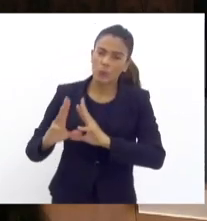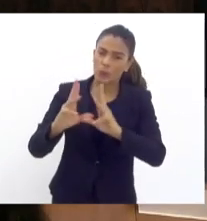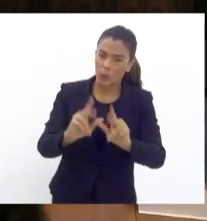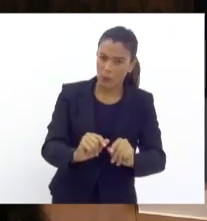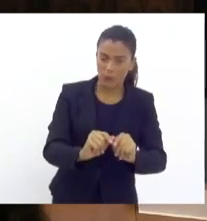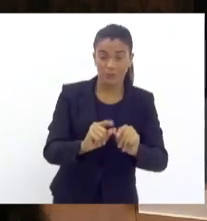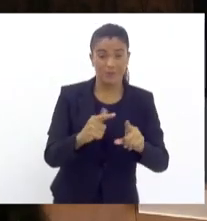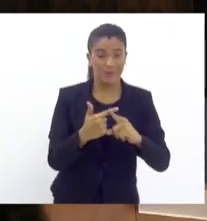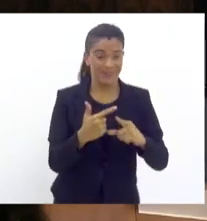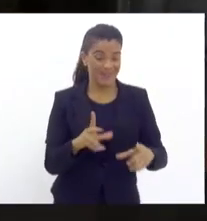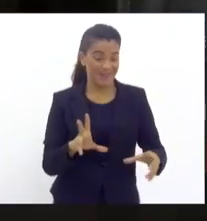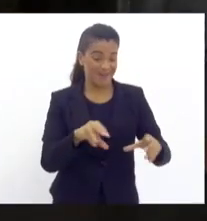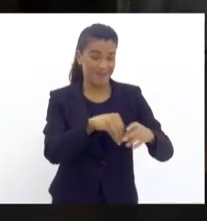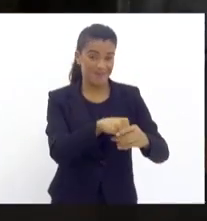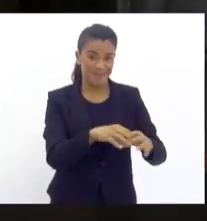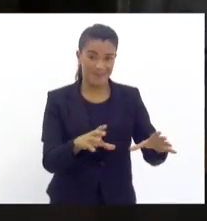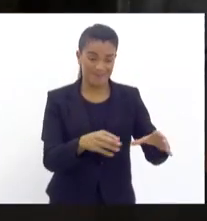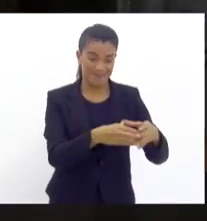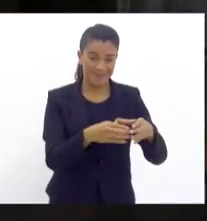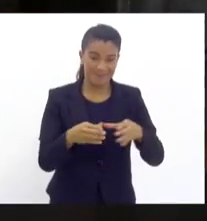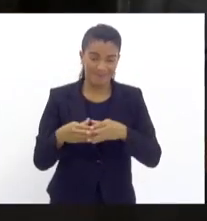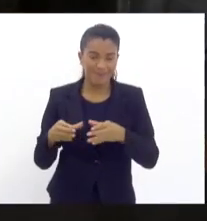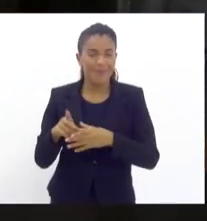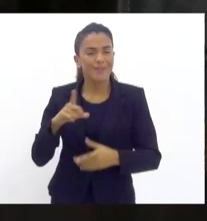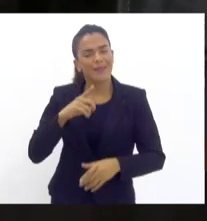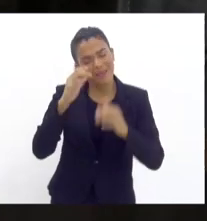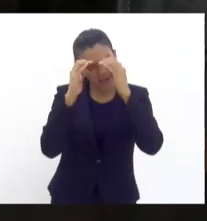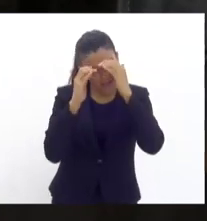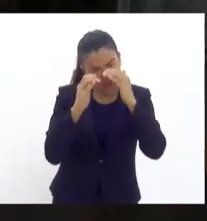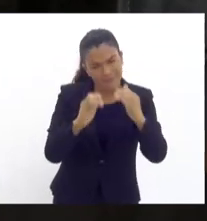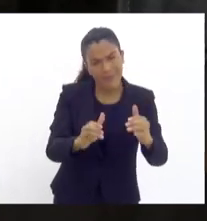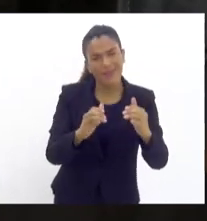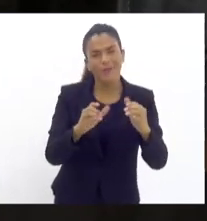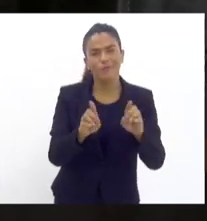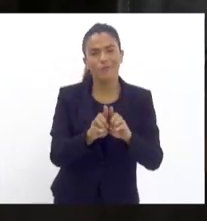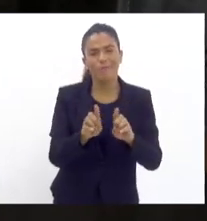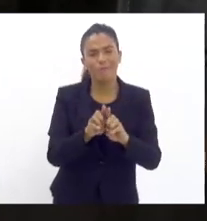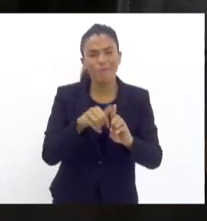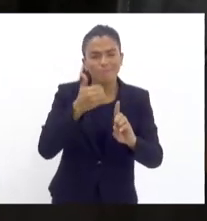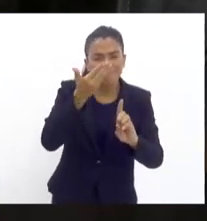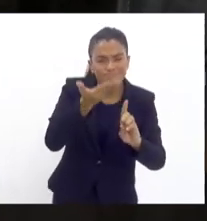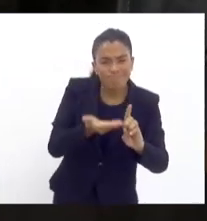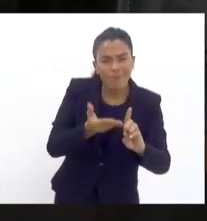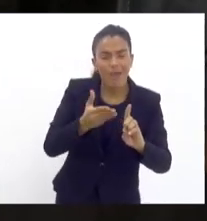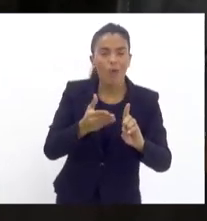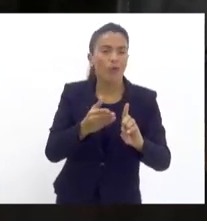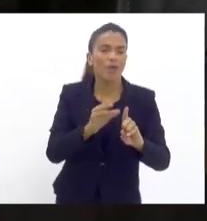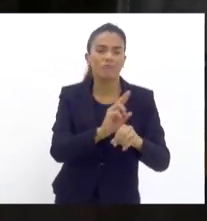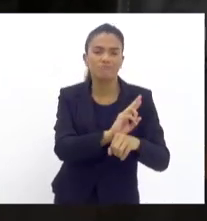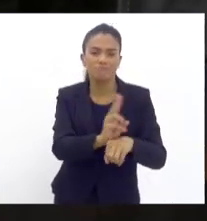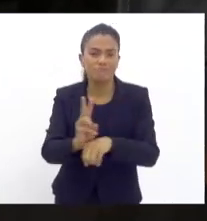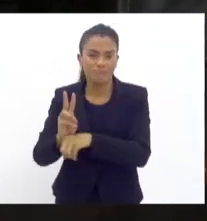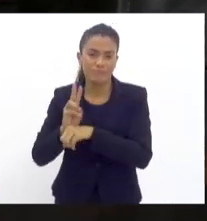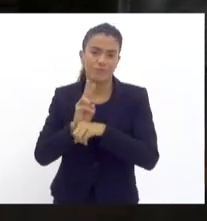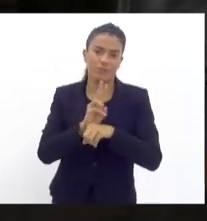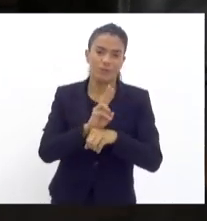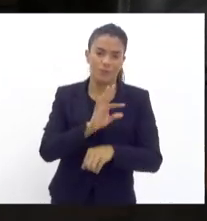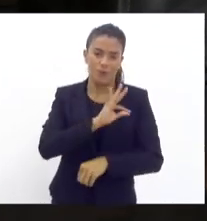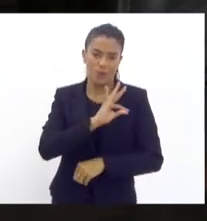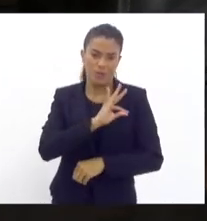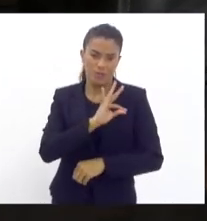dessa comissão de segurança pública tenham maior respeito, admiração, por todos os agentes de polícia em suas